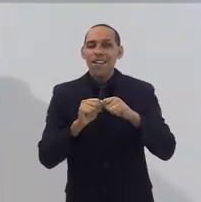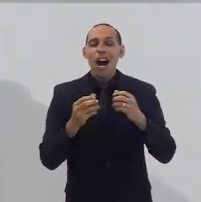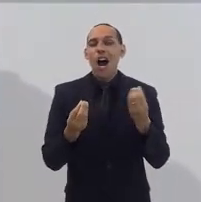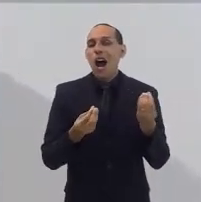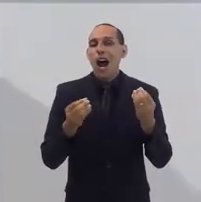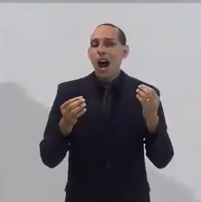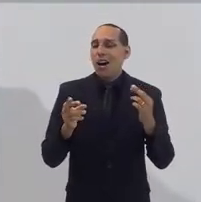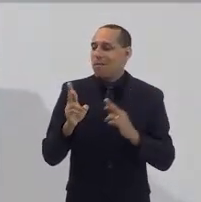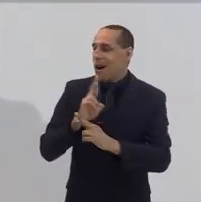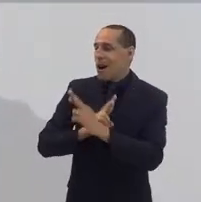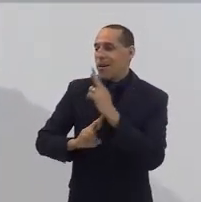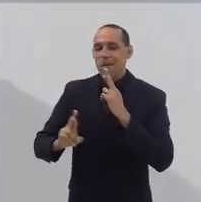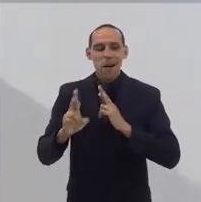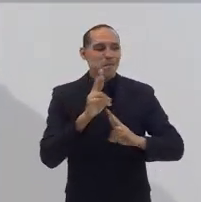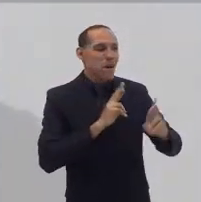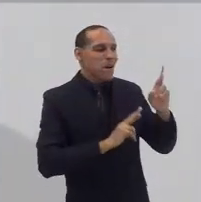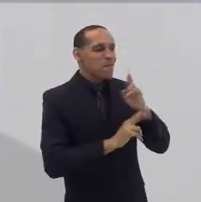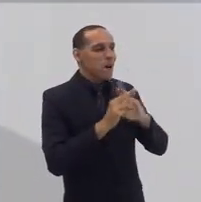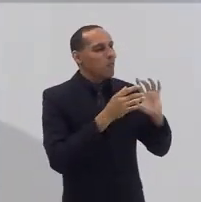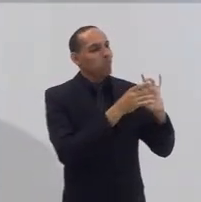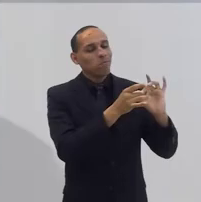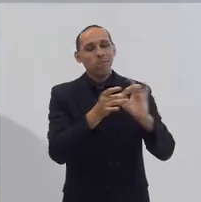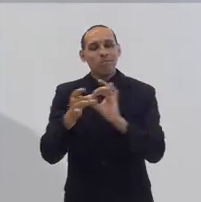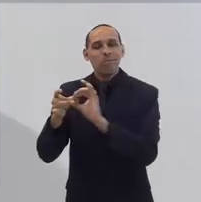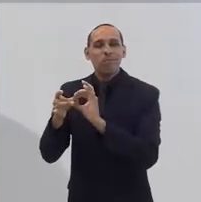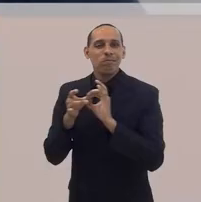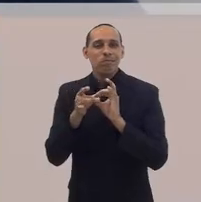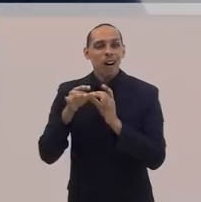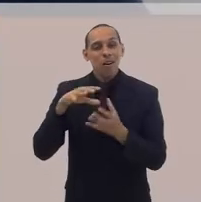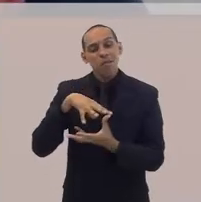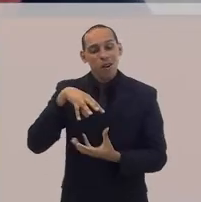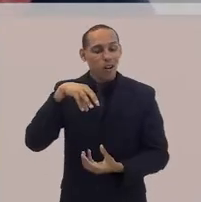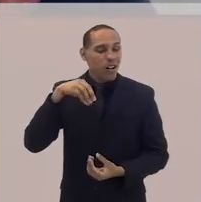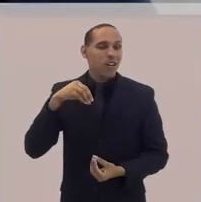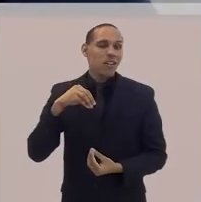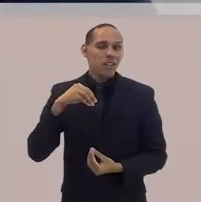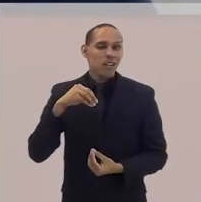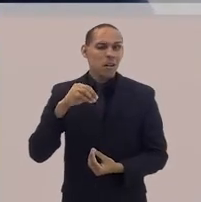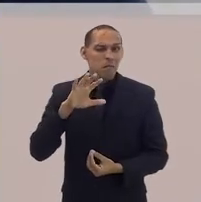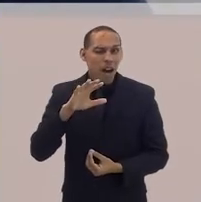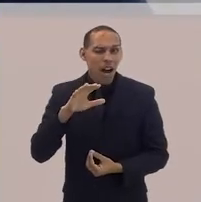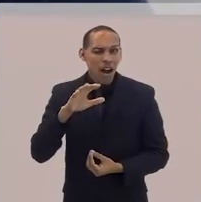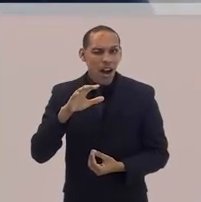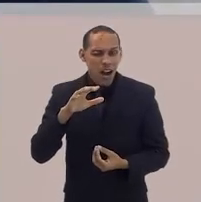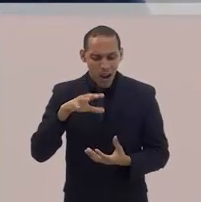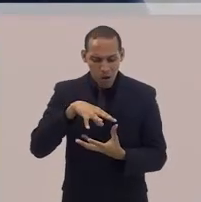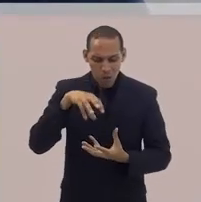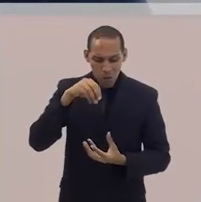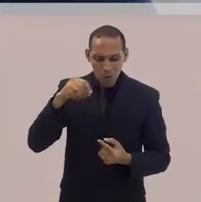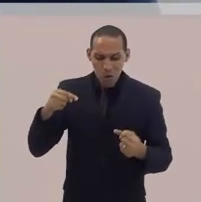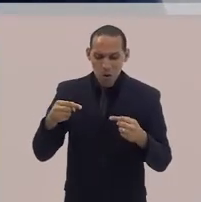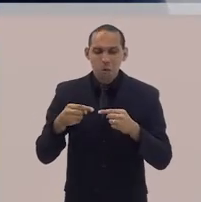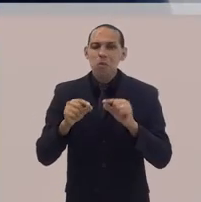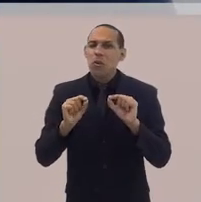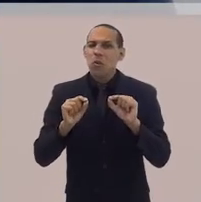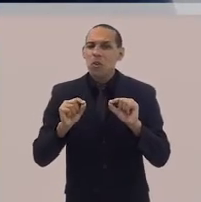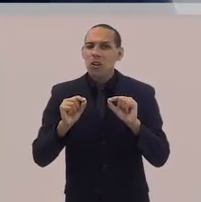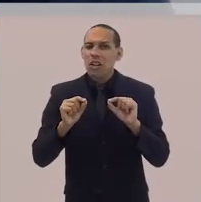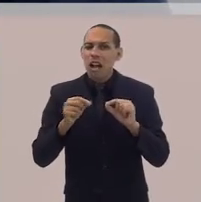para que as pessoas possam transitar. Quando a espiritualidade é capturada pelo